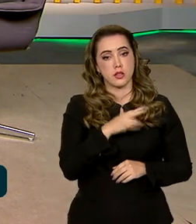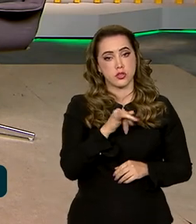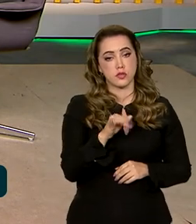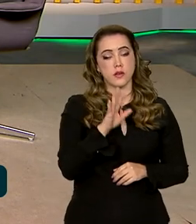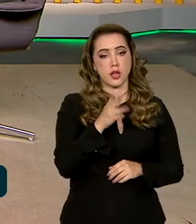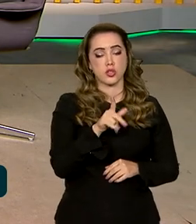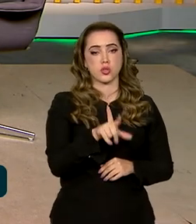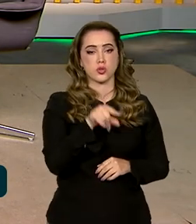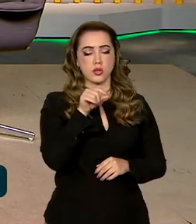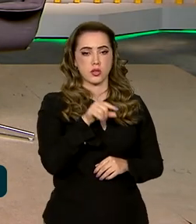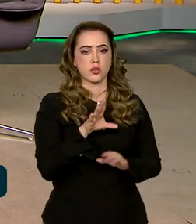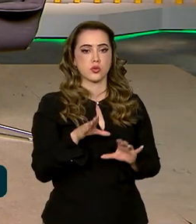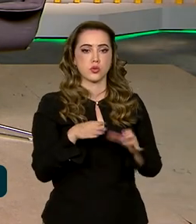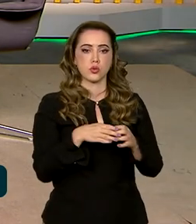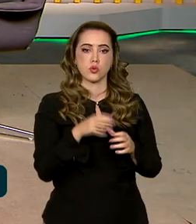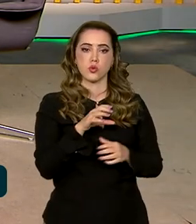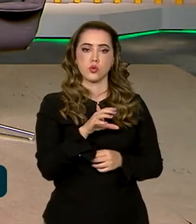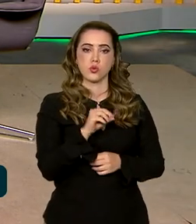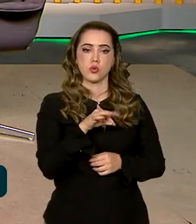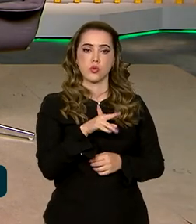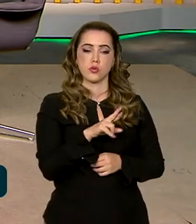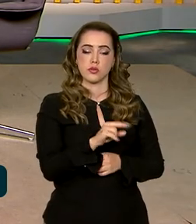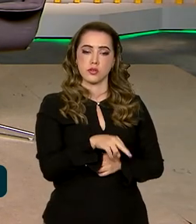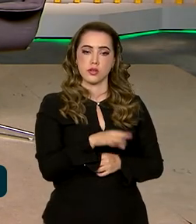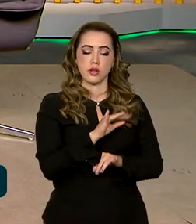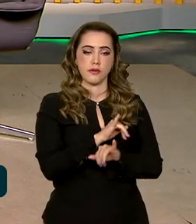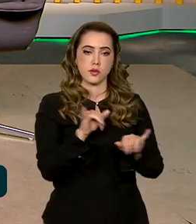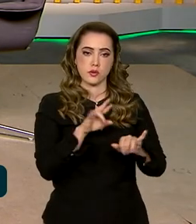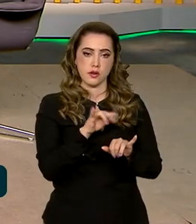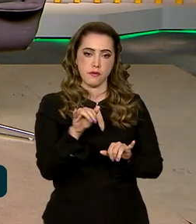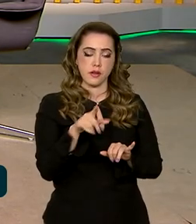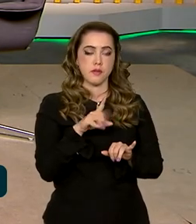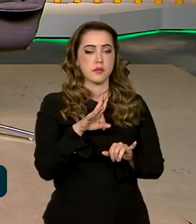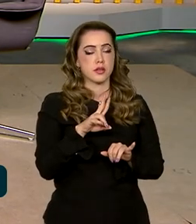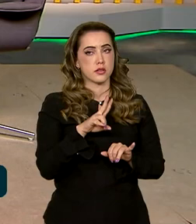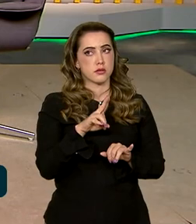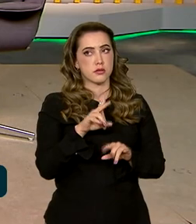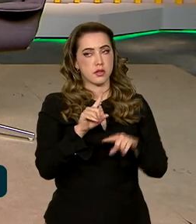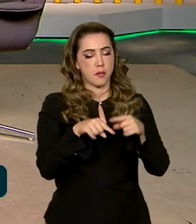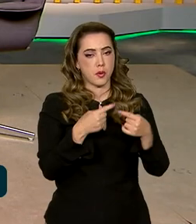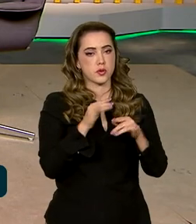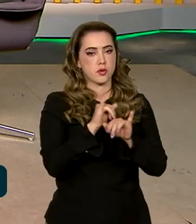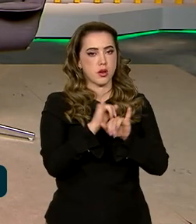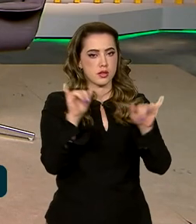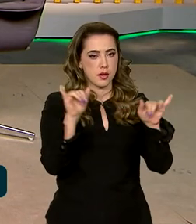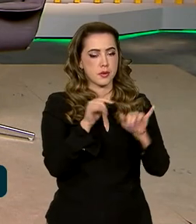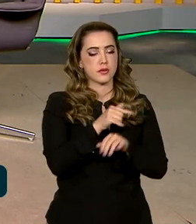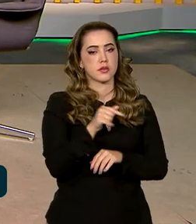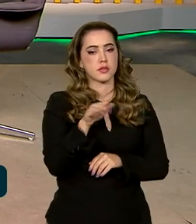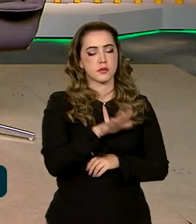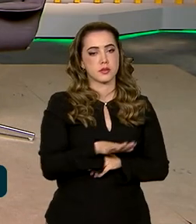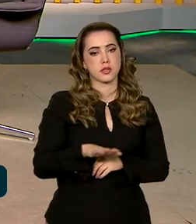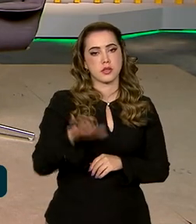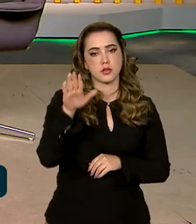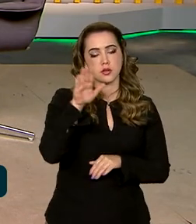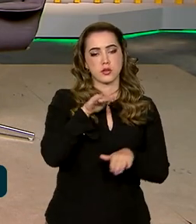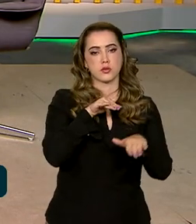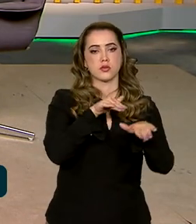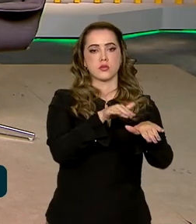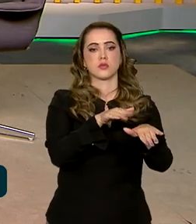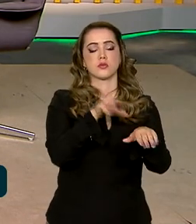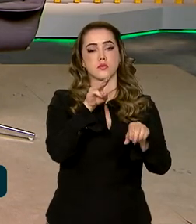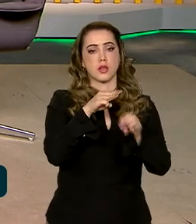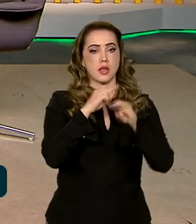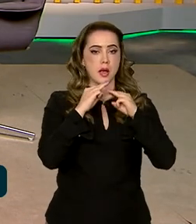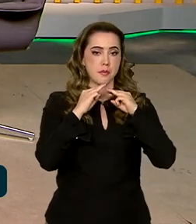já teve a decisão do CONTRAN, que estaremos, já anunciamos, mas vamos reforçar isso no lançamento da Semana Nacional de Trânsito. E a